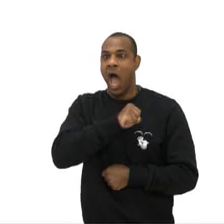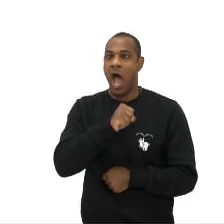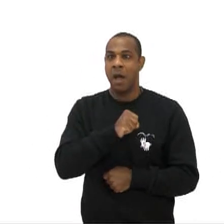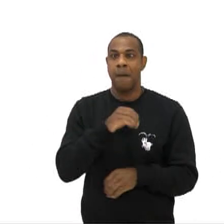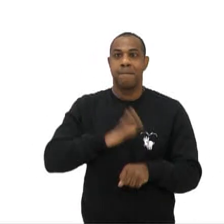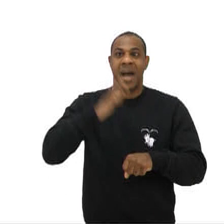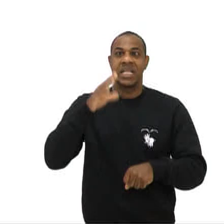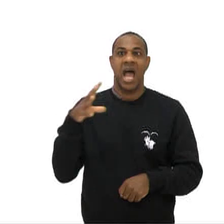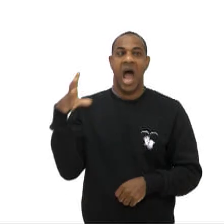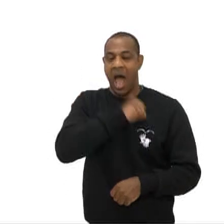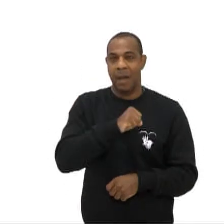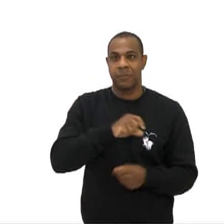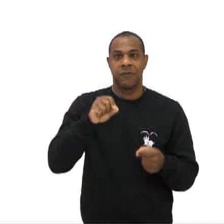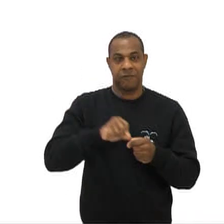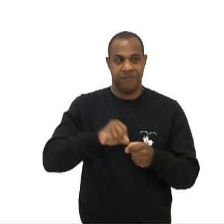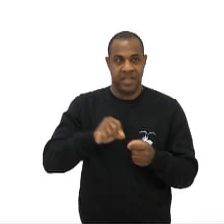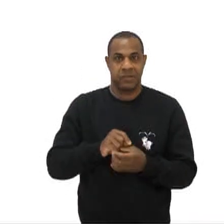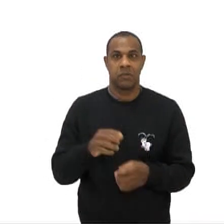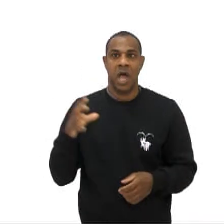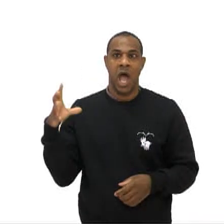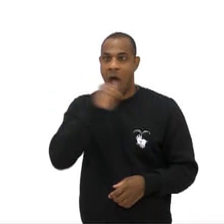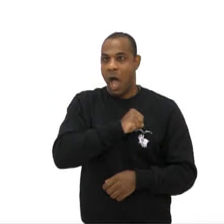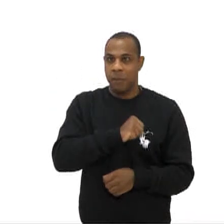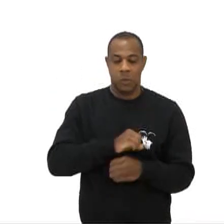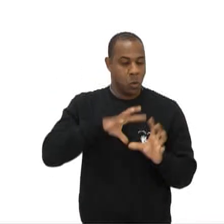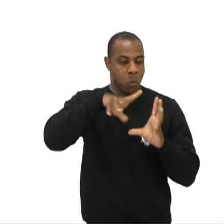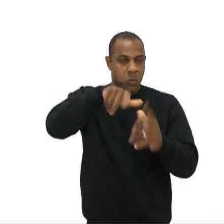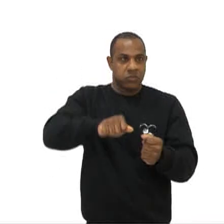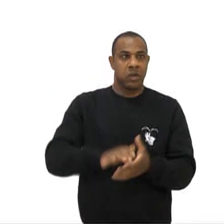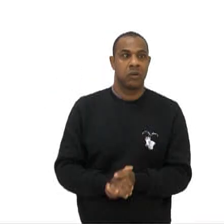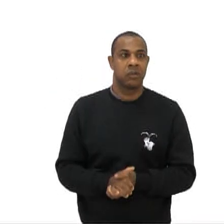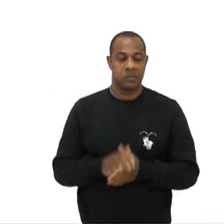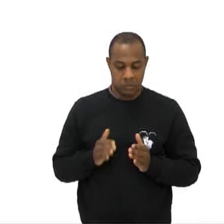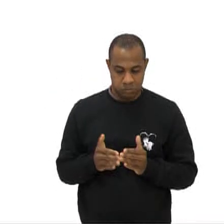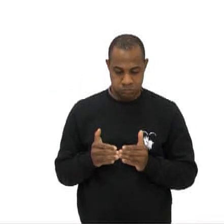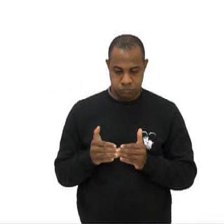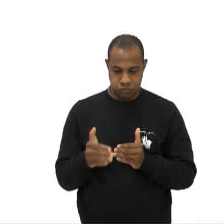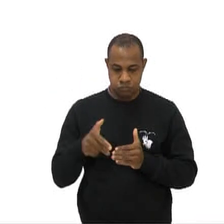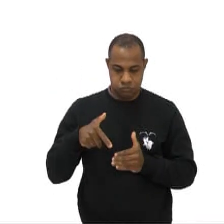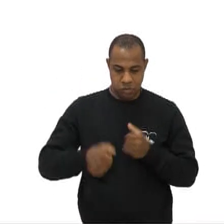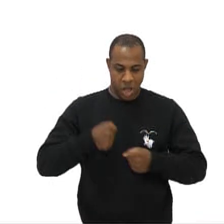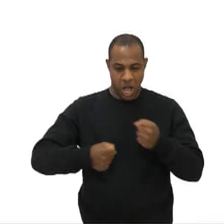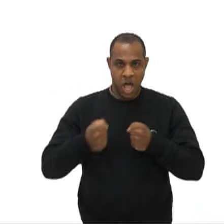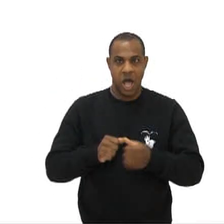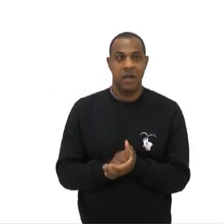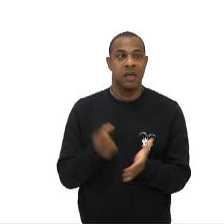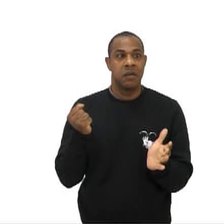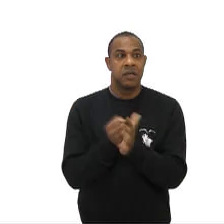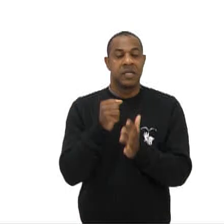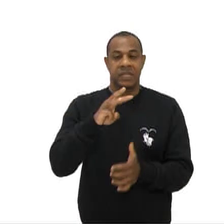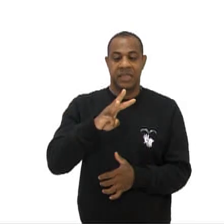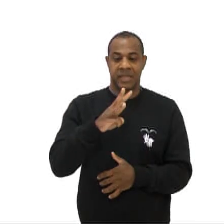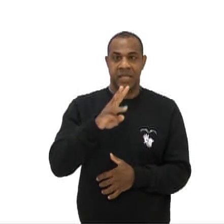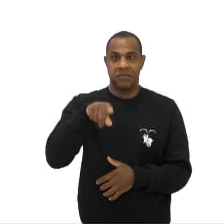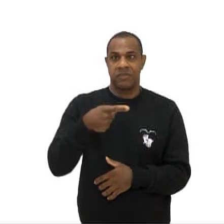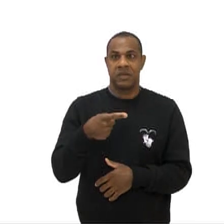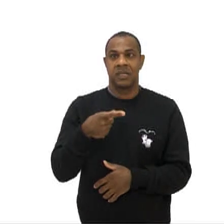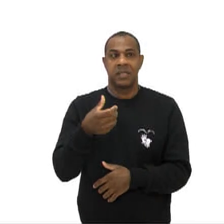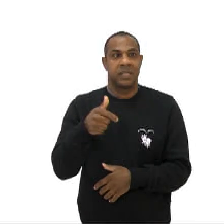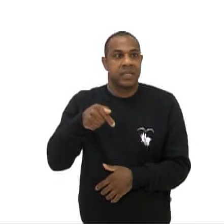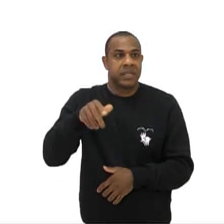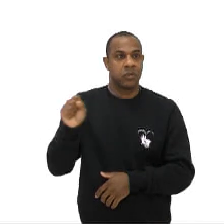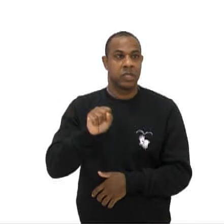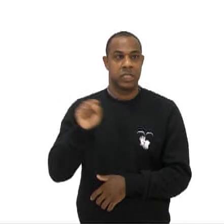Que já feitos Em um recorde mundial Cruzando essa marca Em 13,78 segundos Era rápido hein